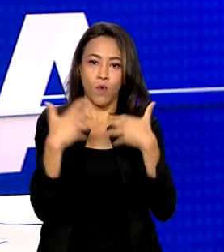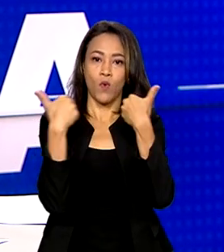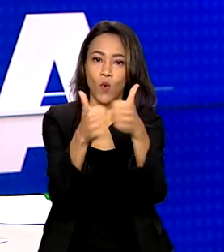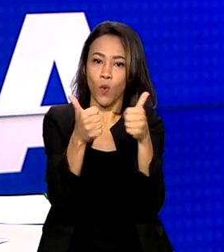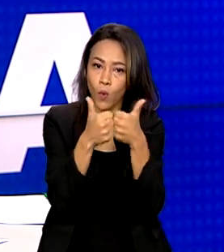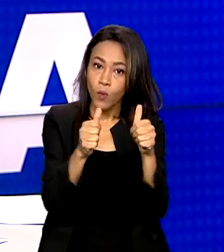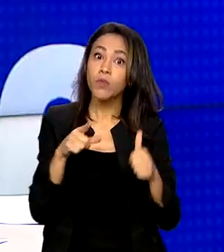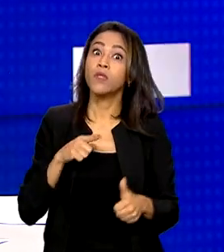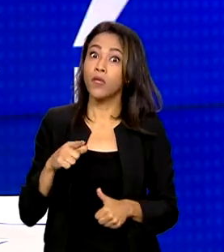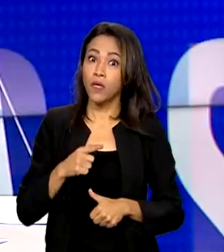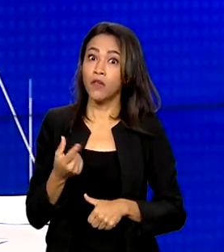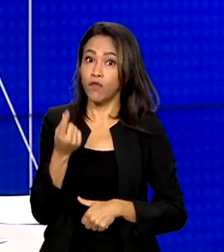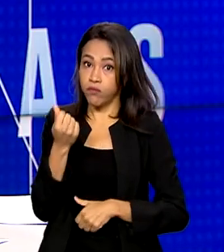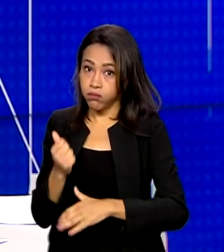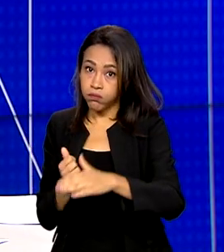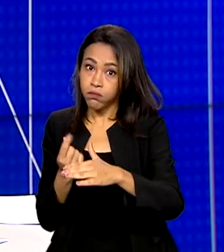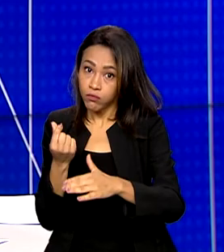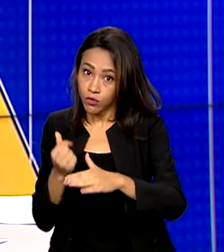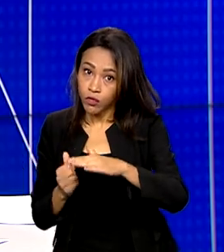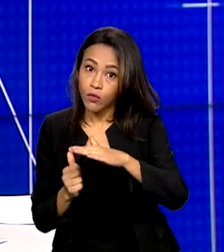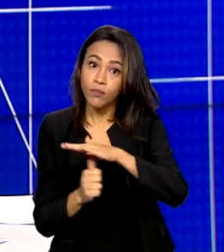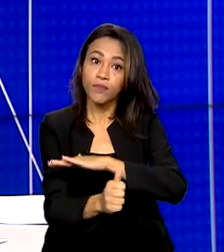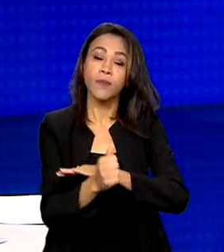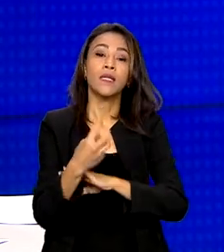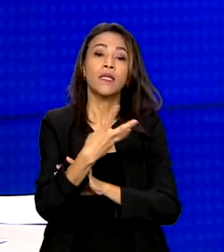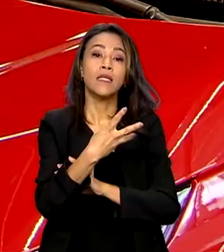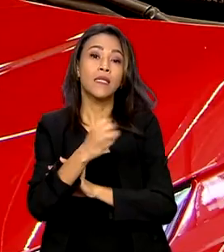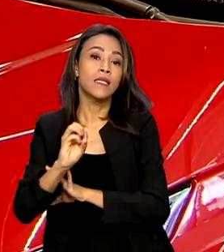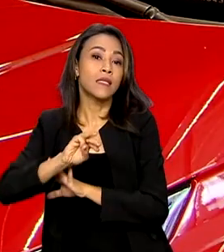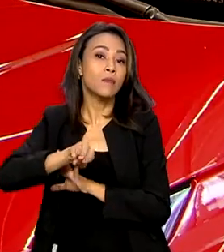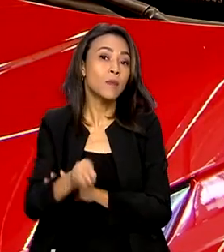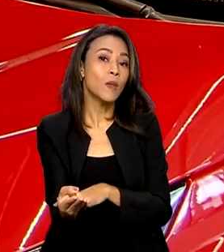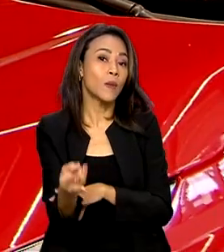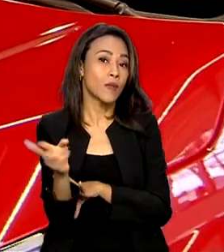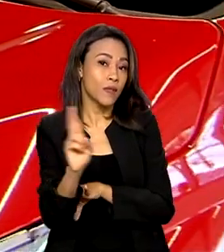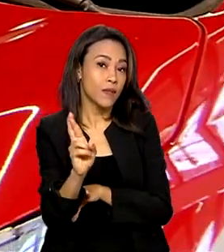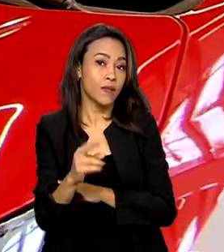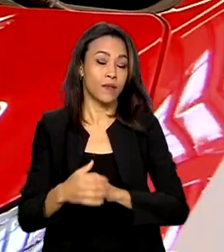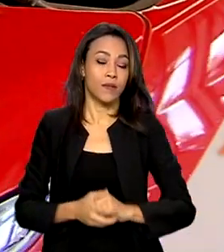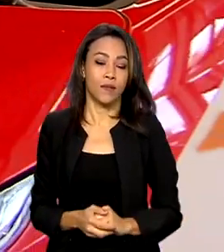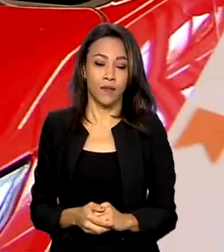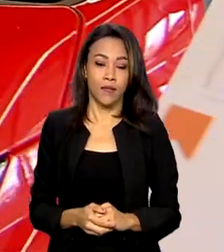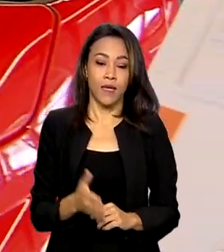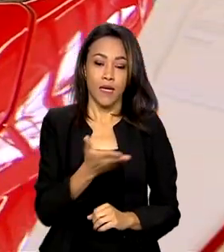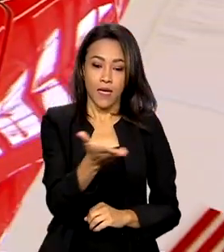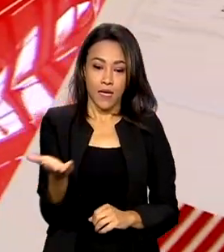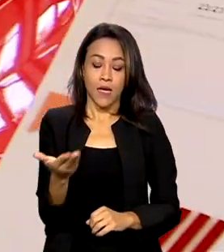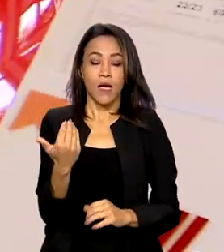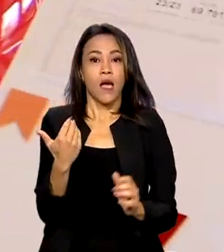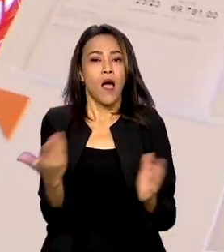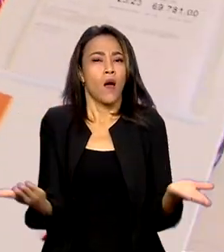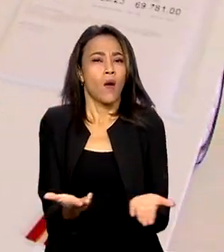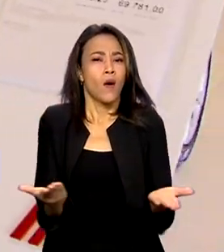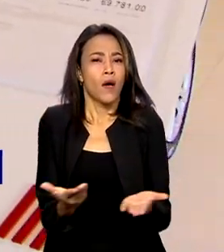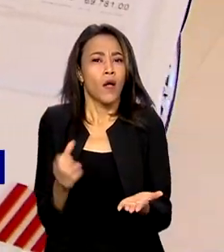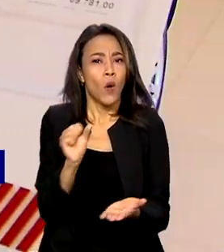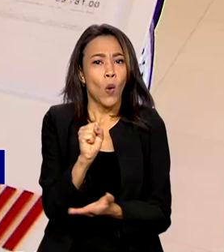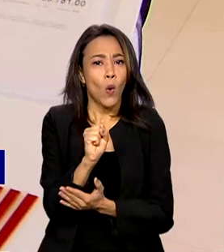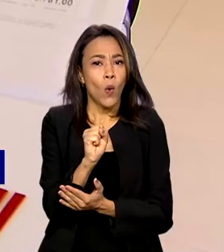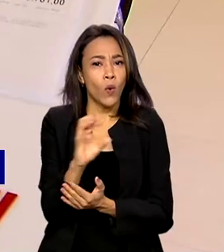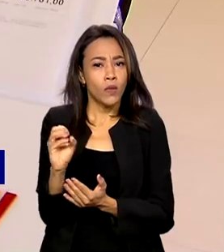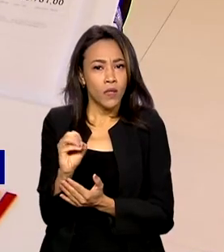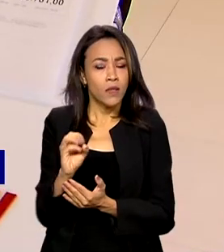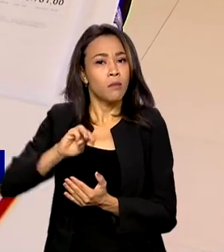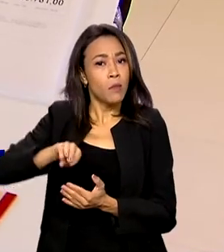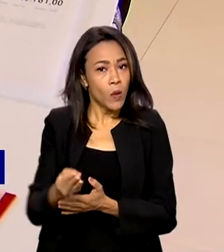recebeu recurso extra de 300 milhões de reais. Com o acréscimo chega a 800 milhões de